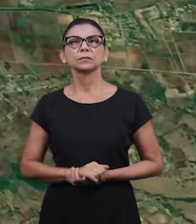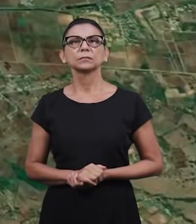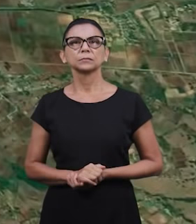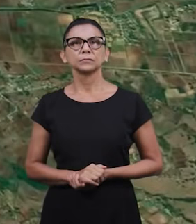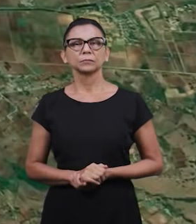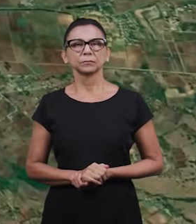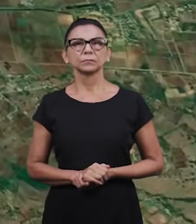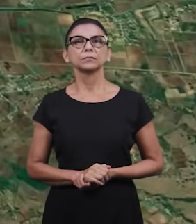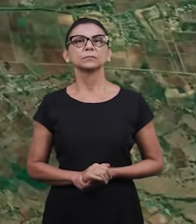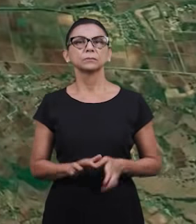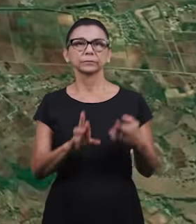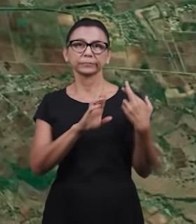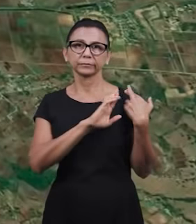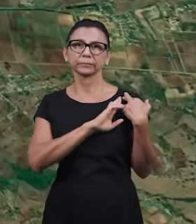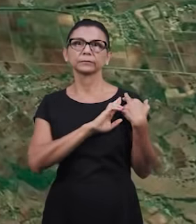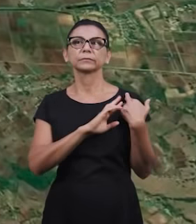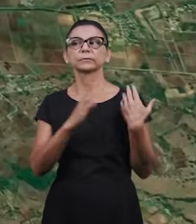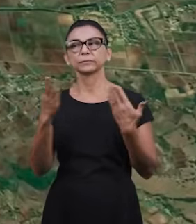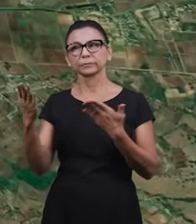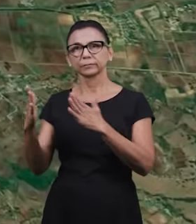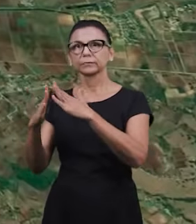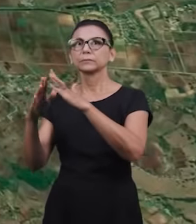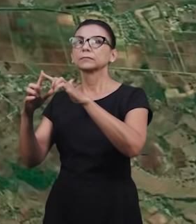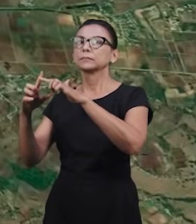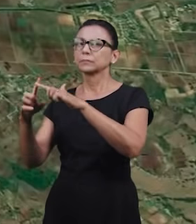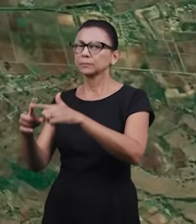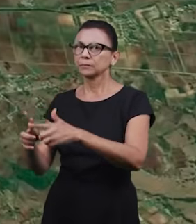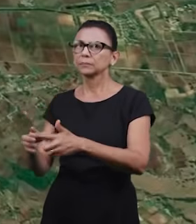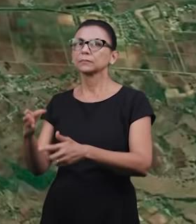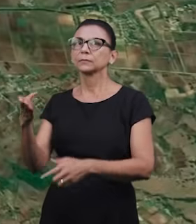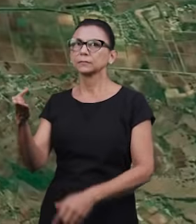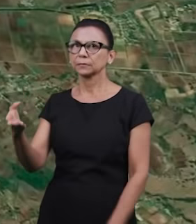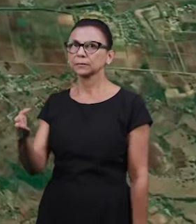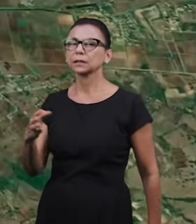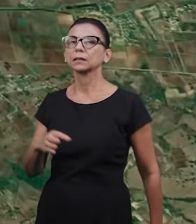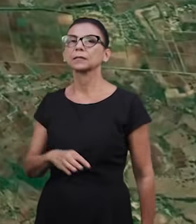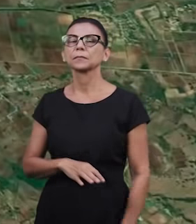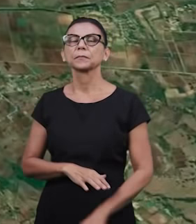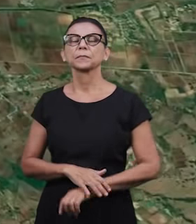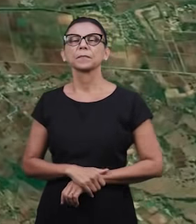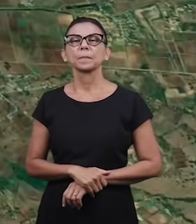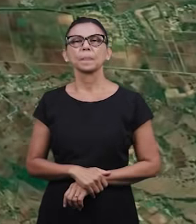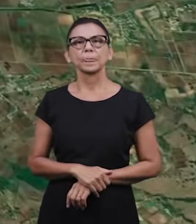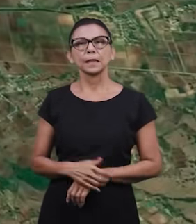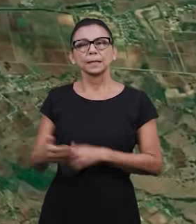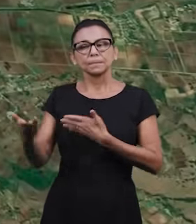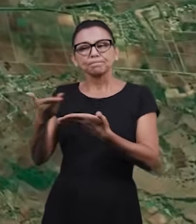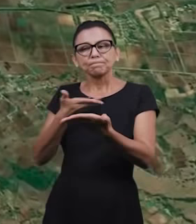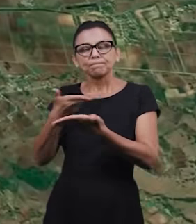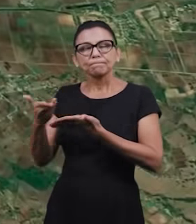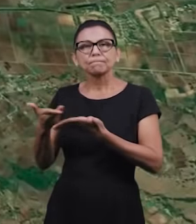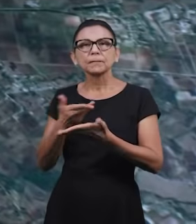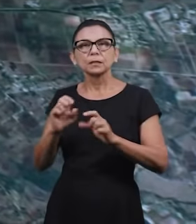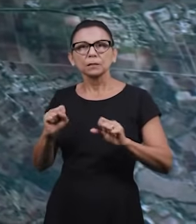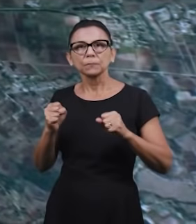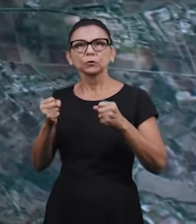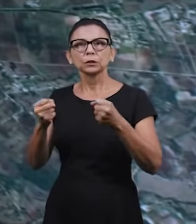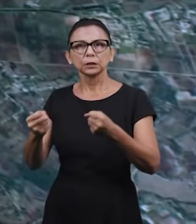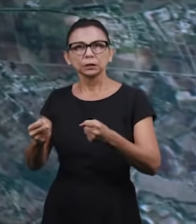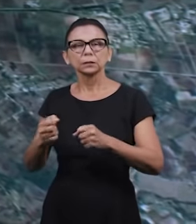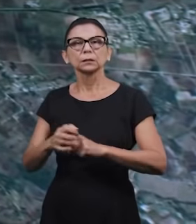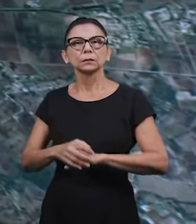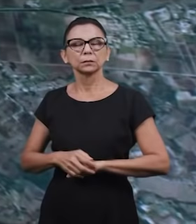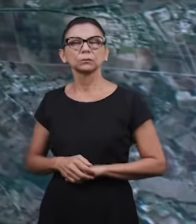O Mariano Mariel é responsável pela igreja ali e tem mantido os irmãos muito bem integrados